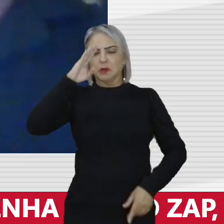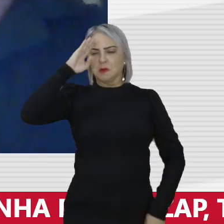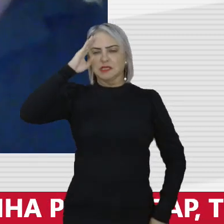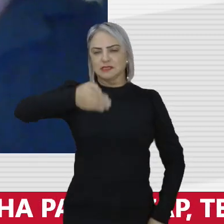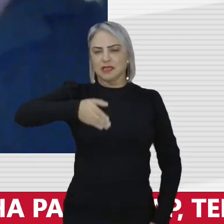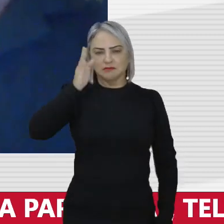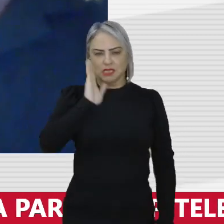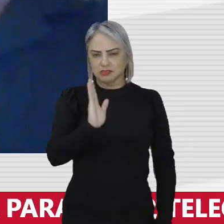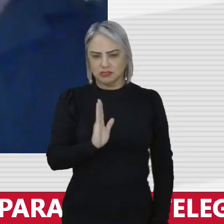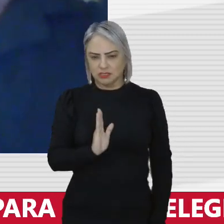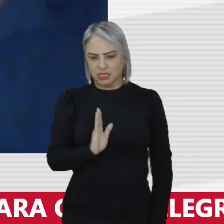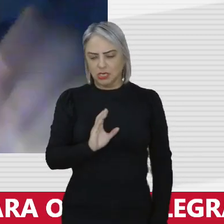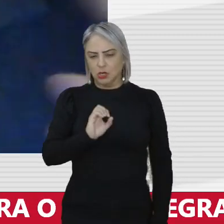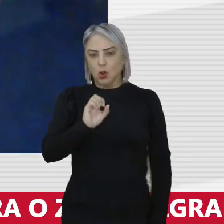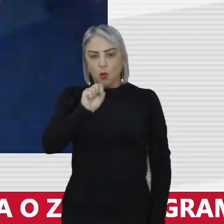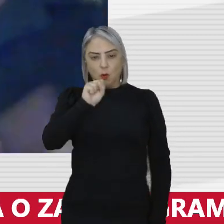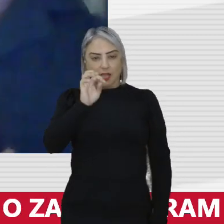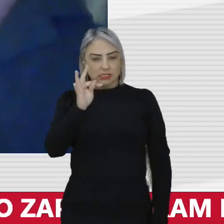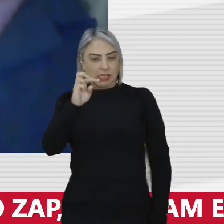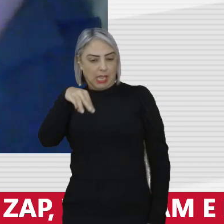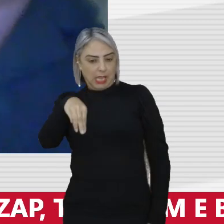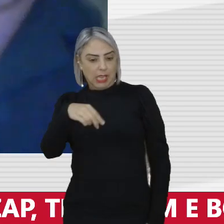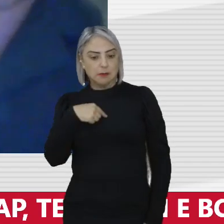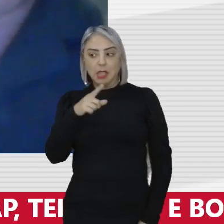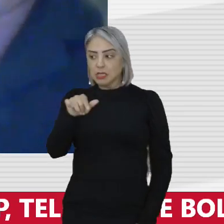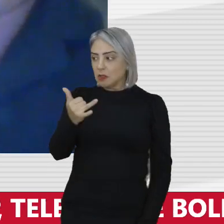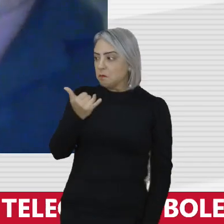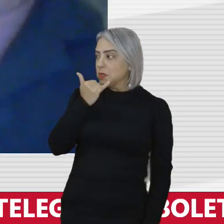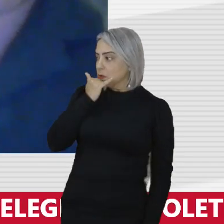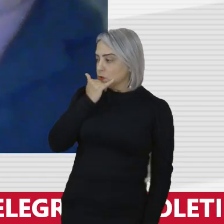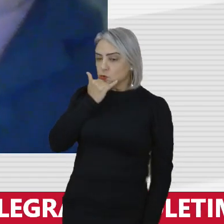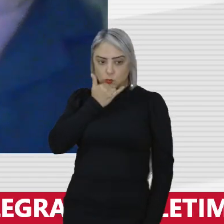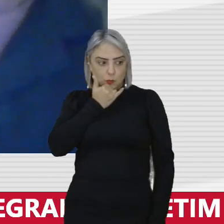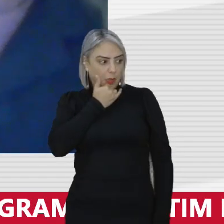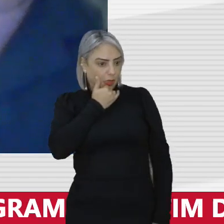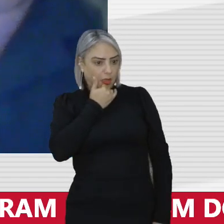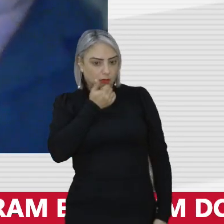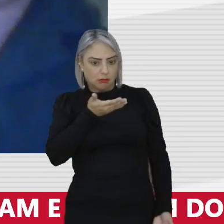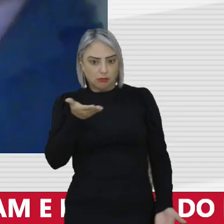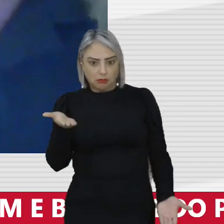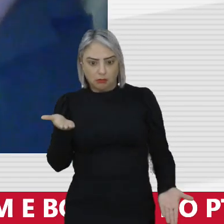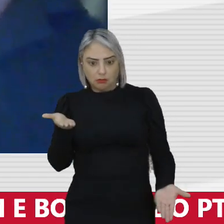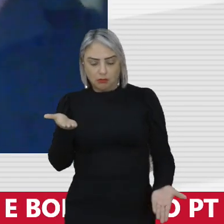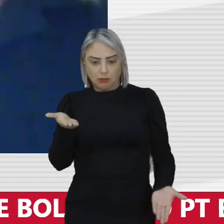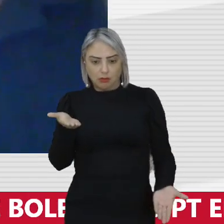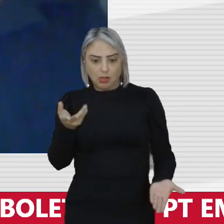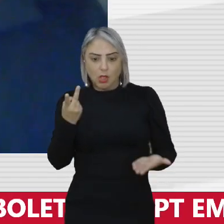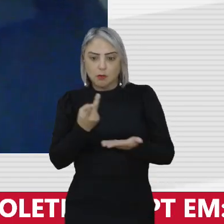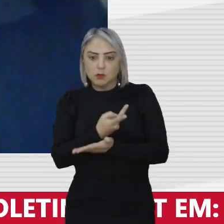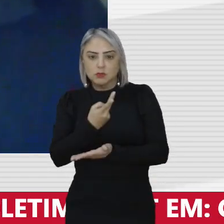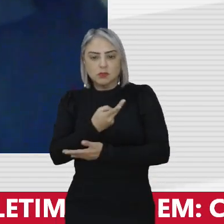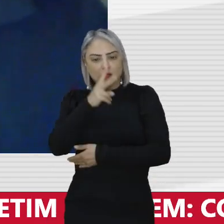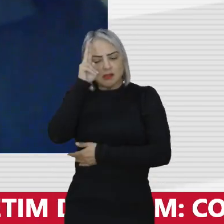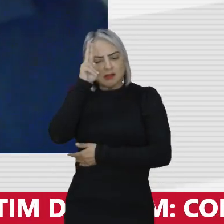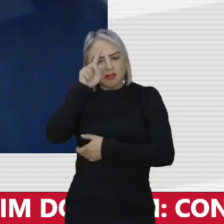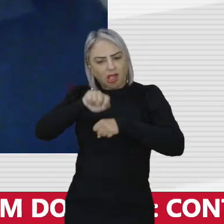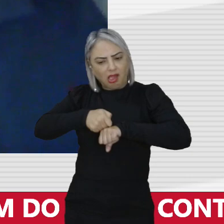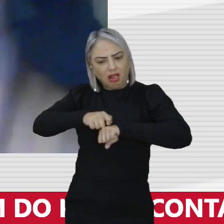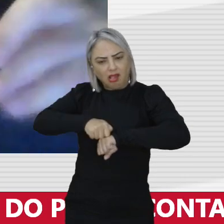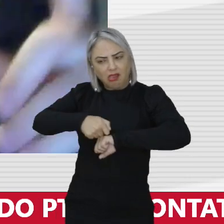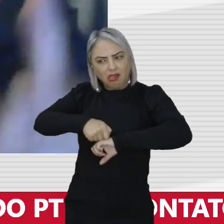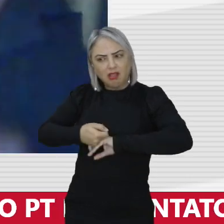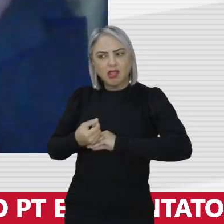Brasileiro ou o STM. Eles é que deveriam pedir desculpas sobre os erros históricos e as torturas.